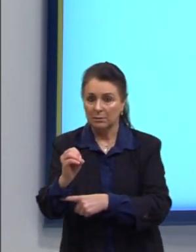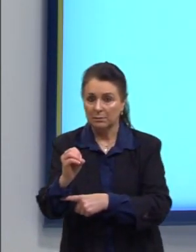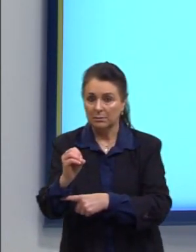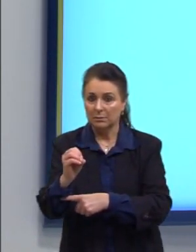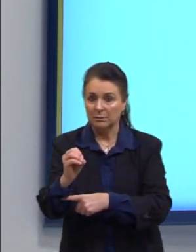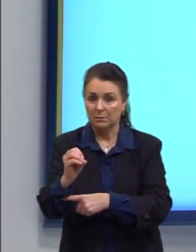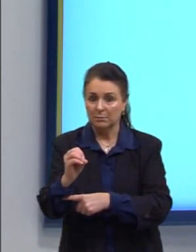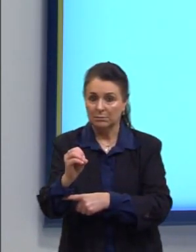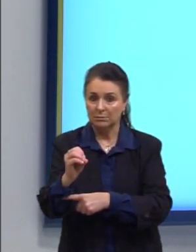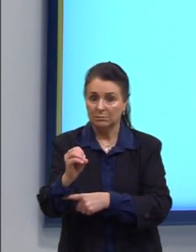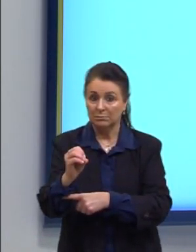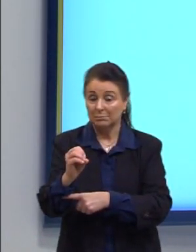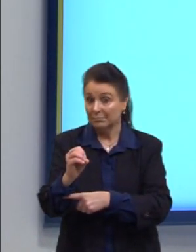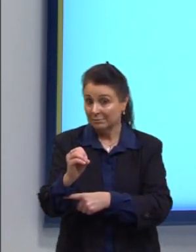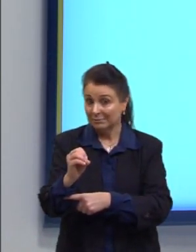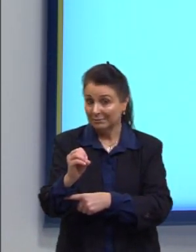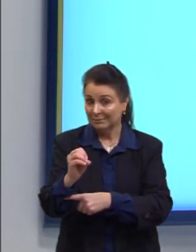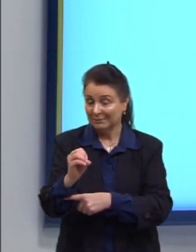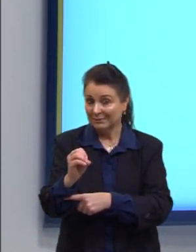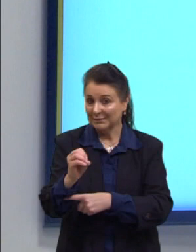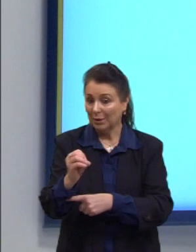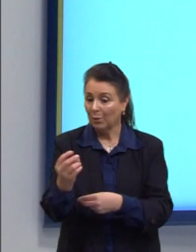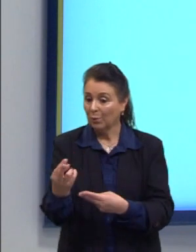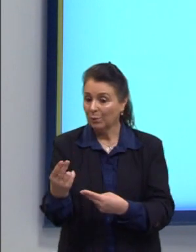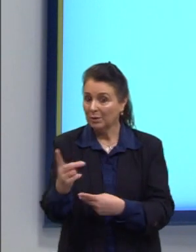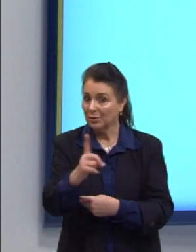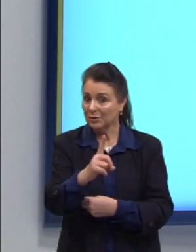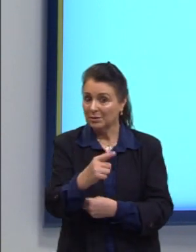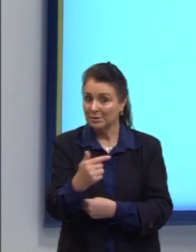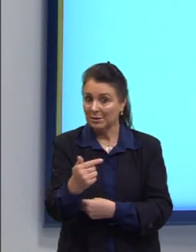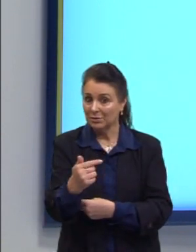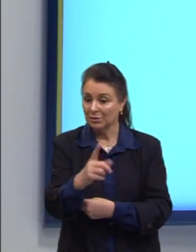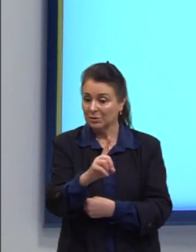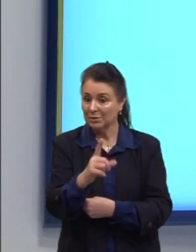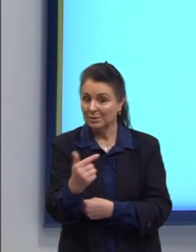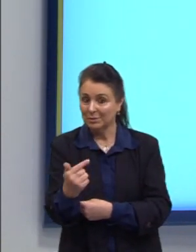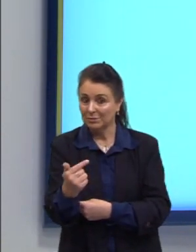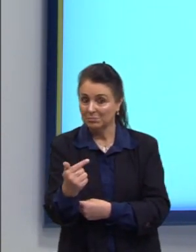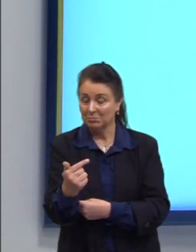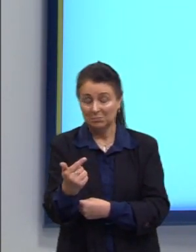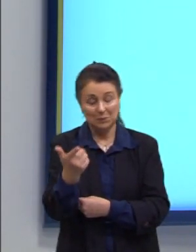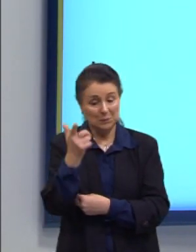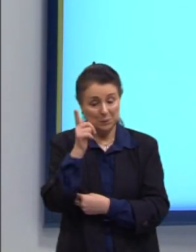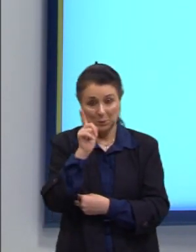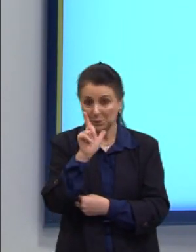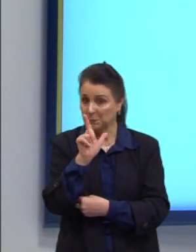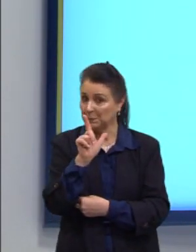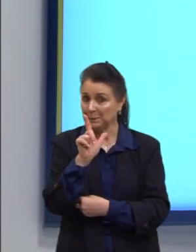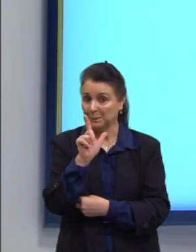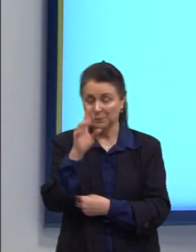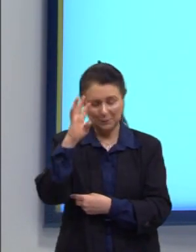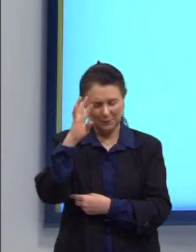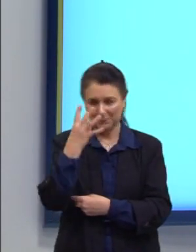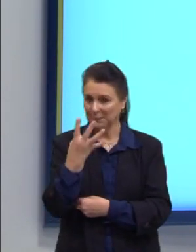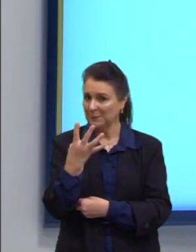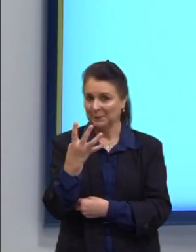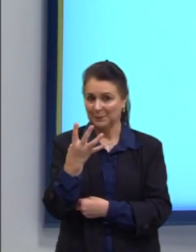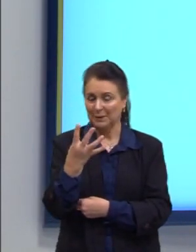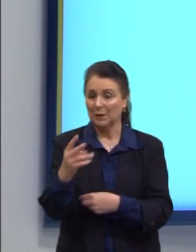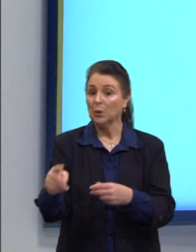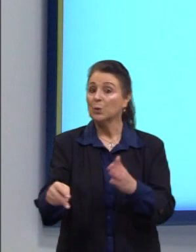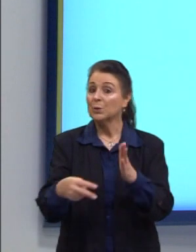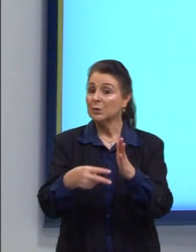né? Ficaríamos só com a igualdade 17 é igual a 17. Não resolveu. Então, eu vou pegar o segundo par